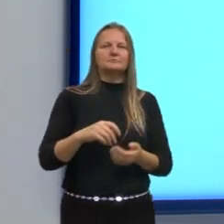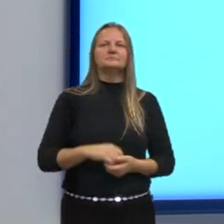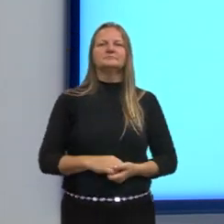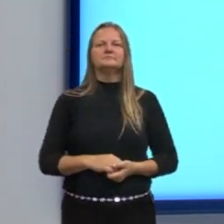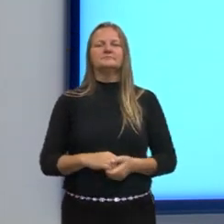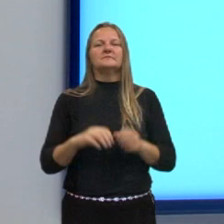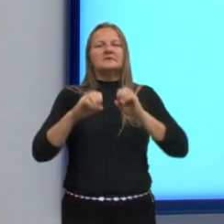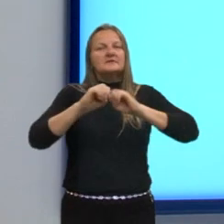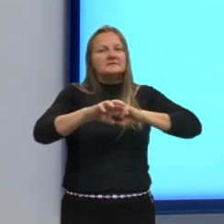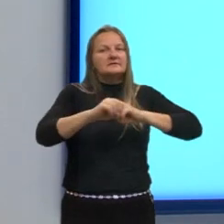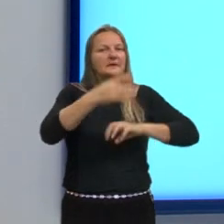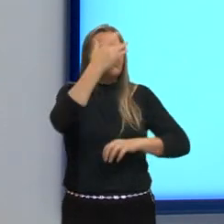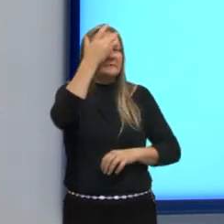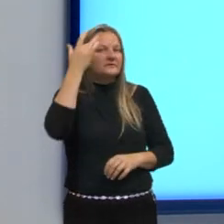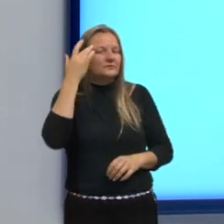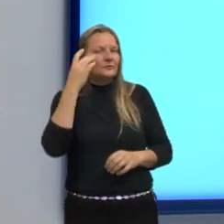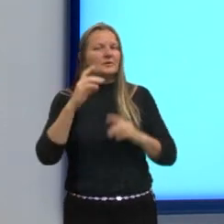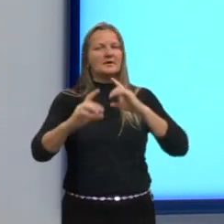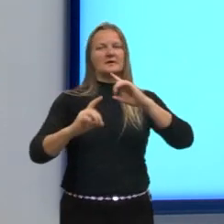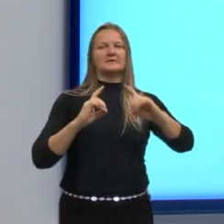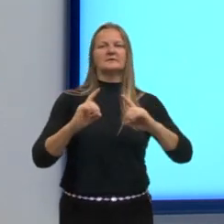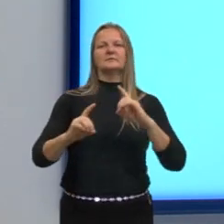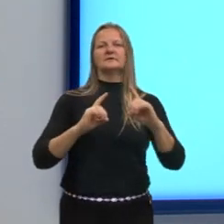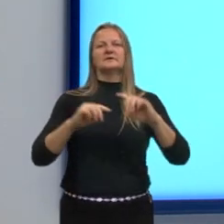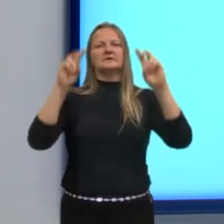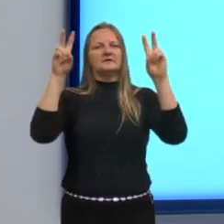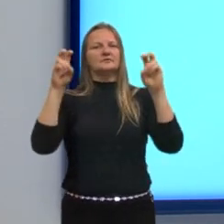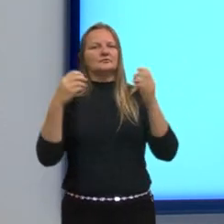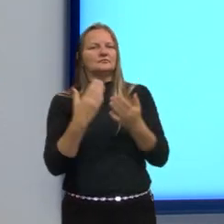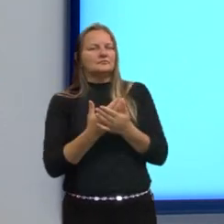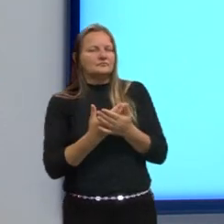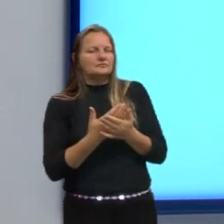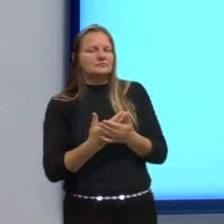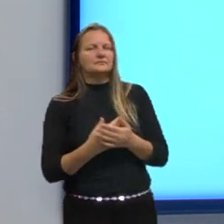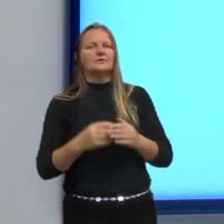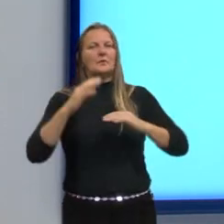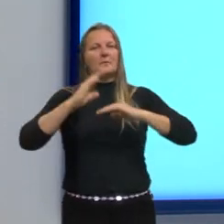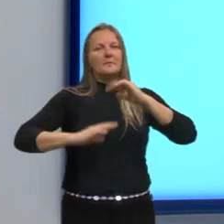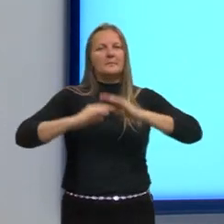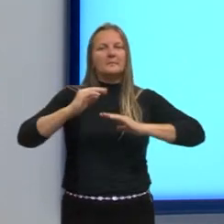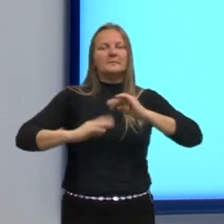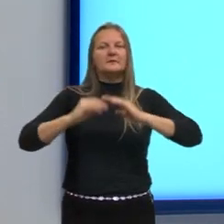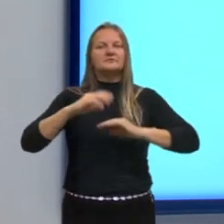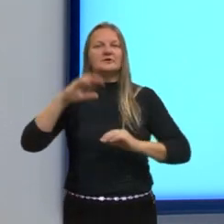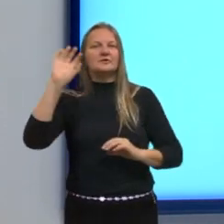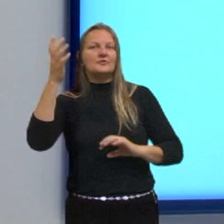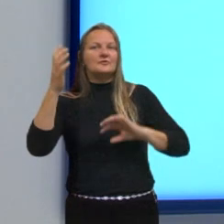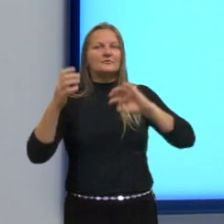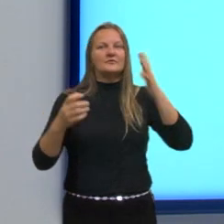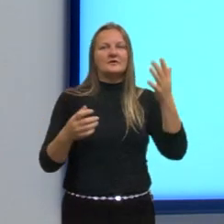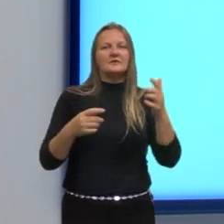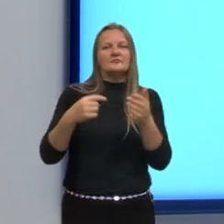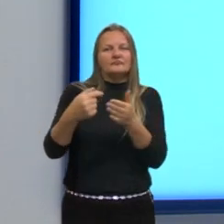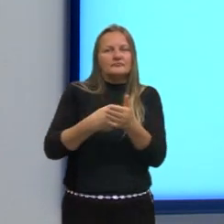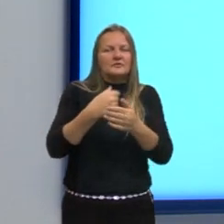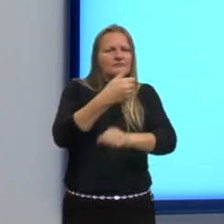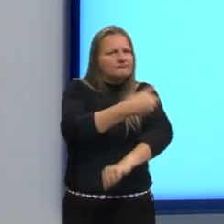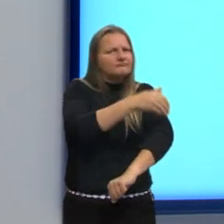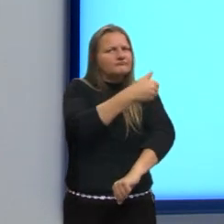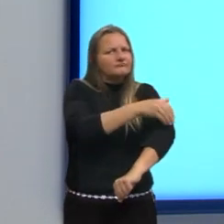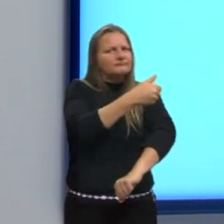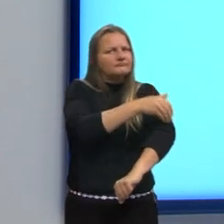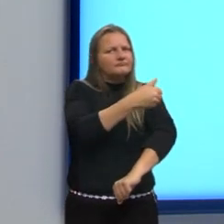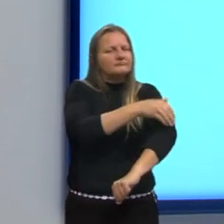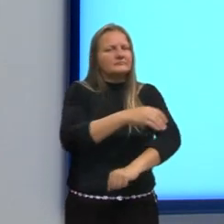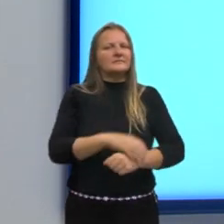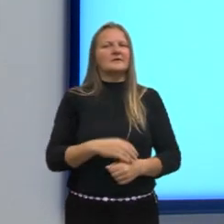outras pessoas. Debater os assuntos estudados. Praticar resolvendo muitas questões. Aqui no nosso